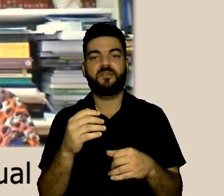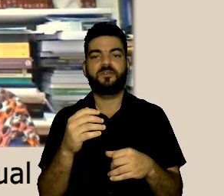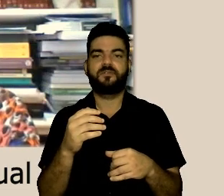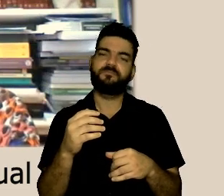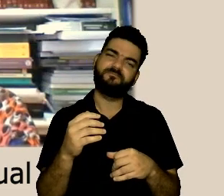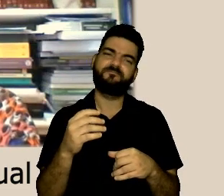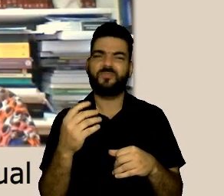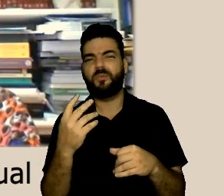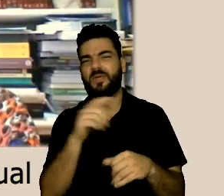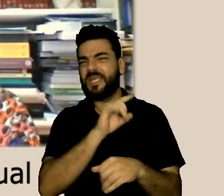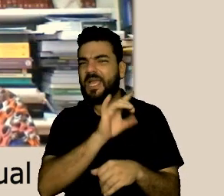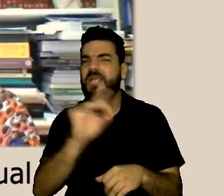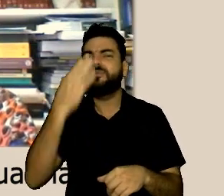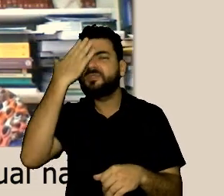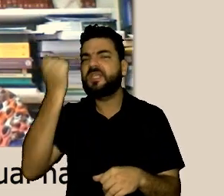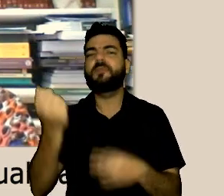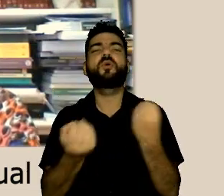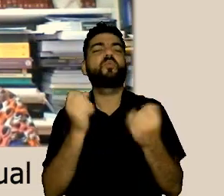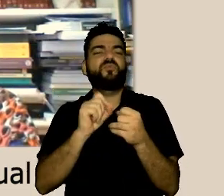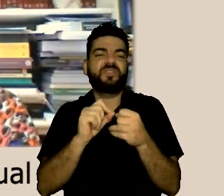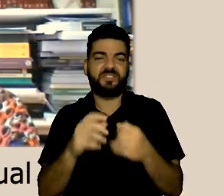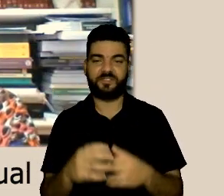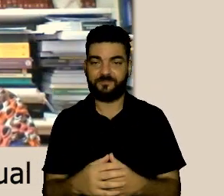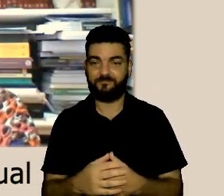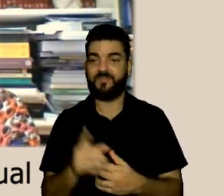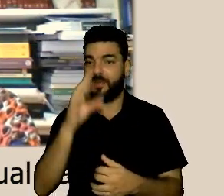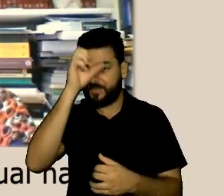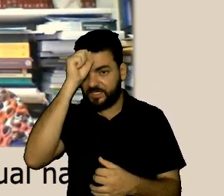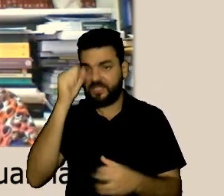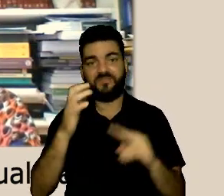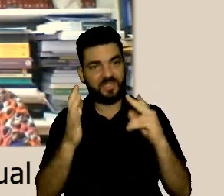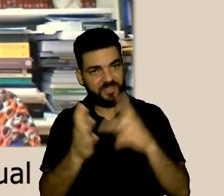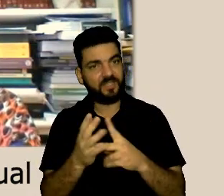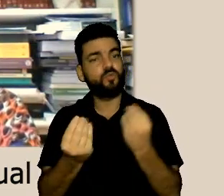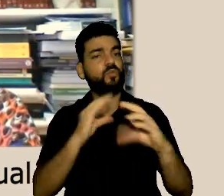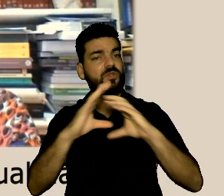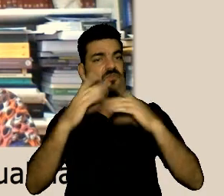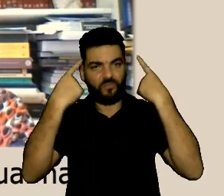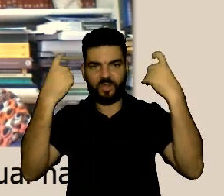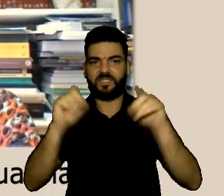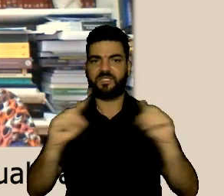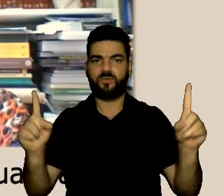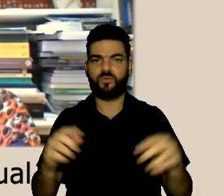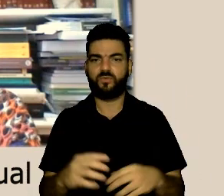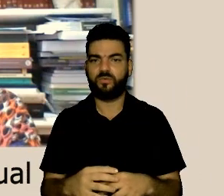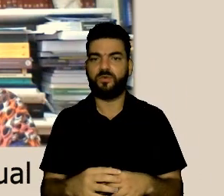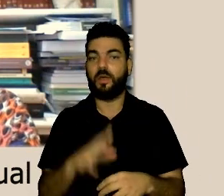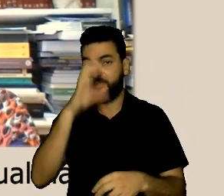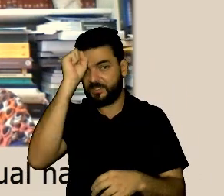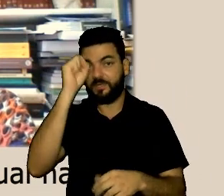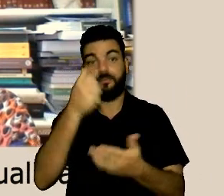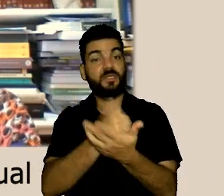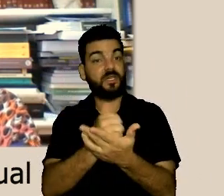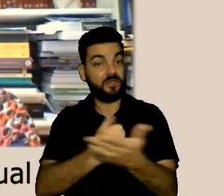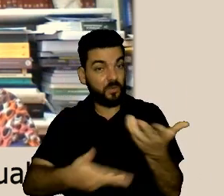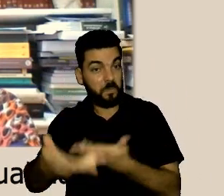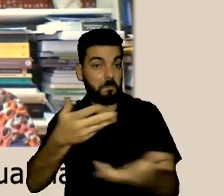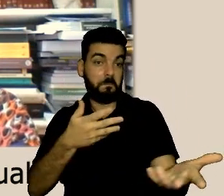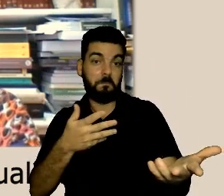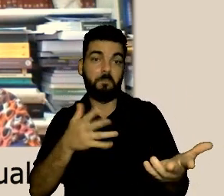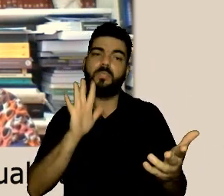assim não só a gente tenha ferramentas já vamos falar ferramentas técnicas mesmo ou seja aprender